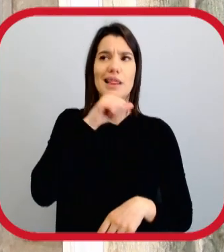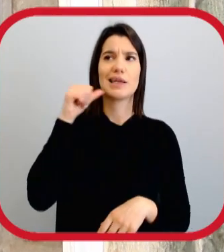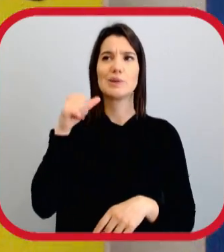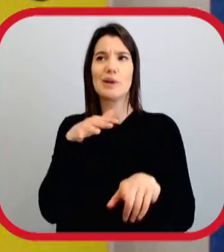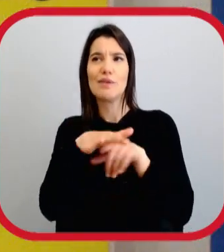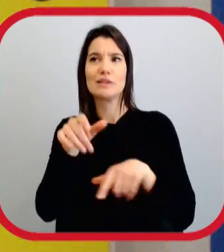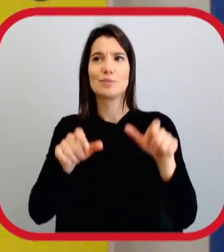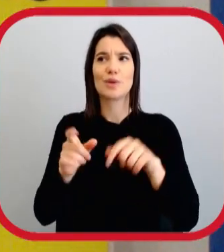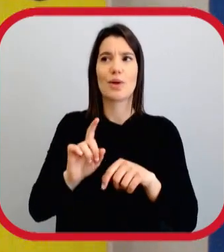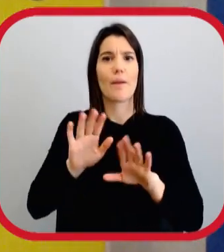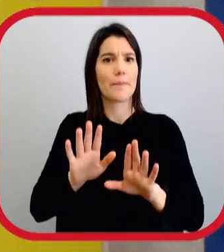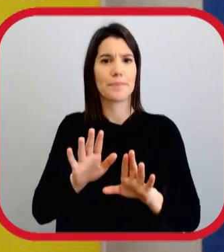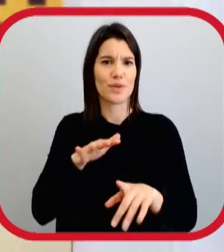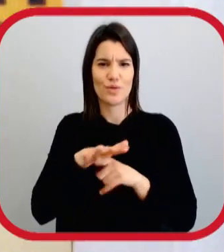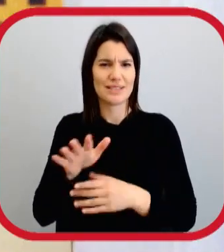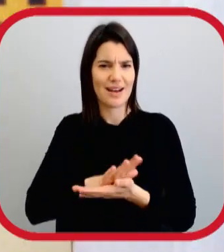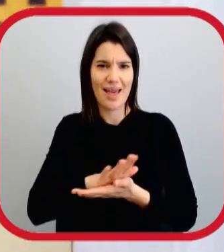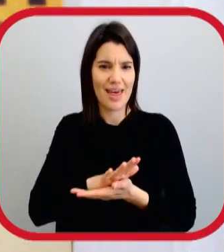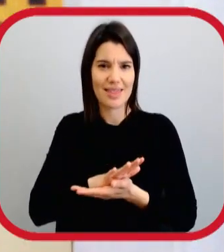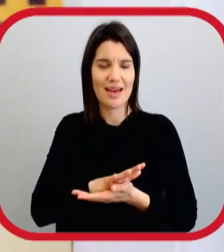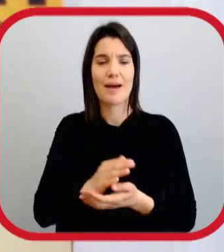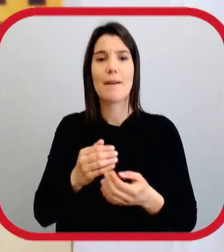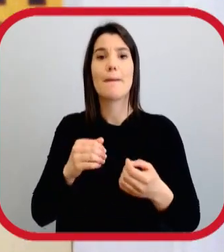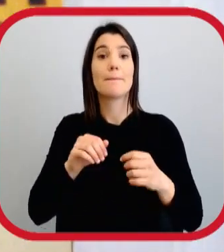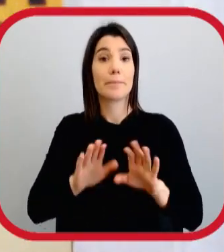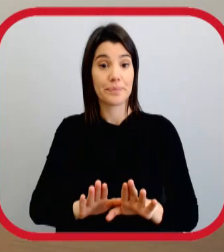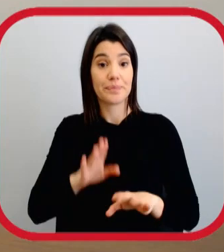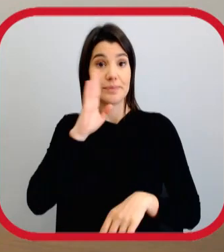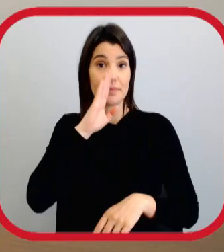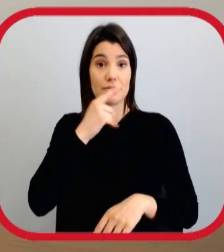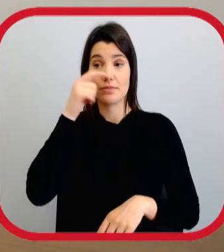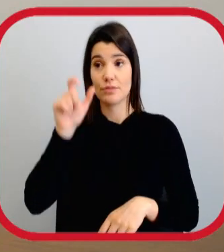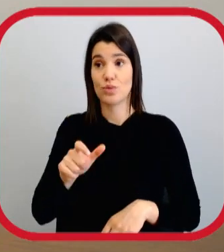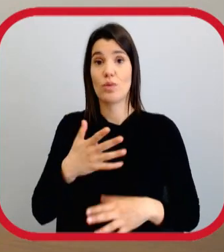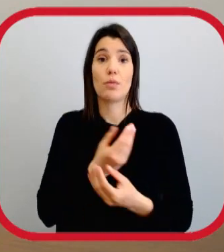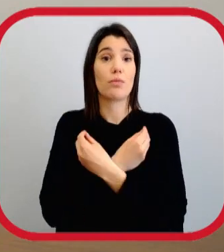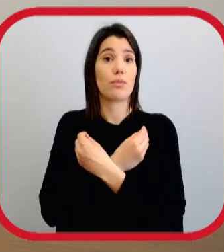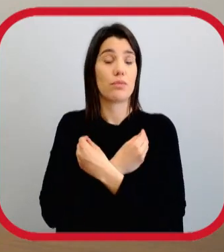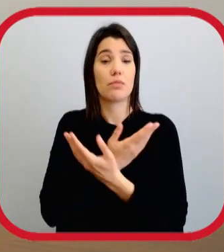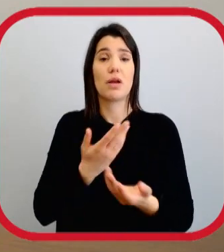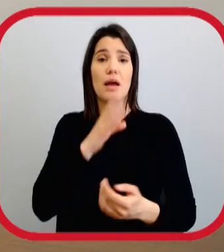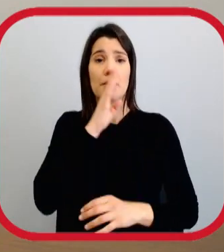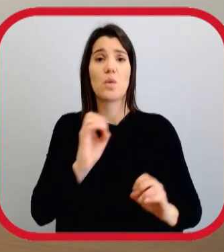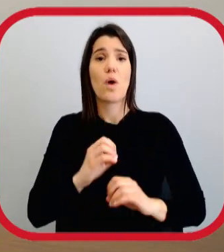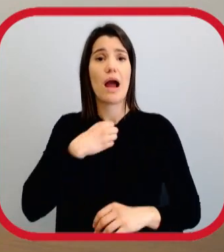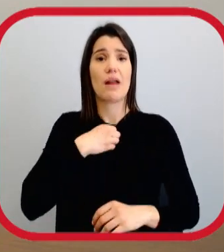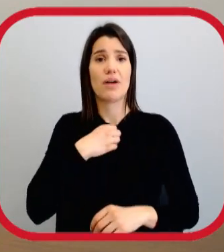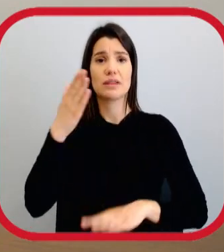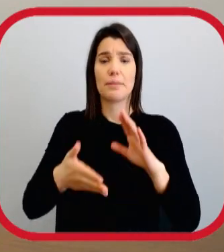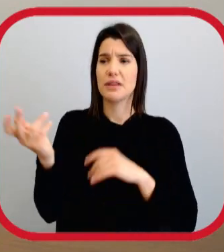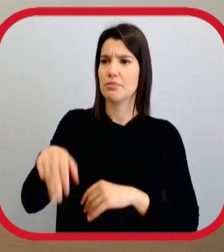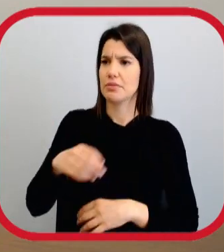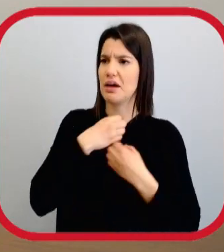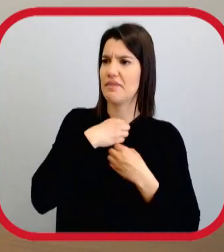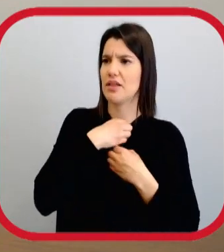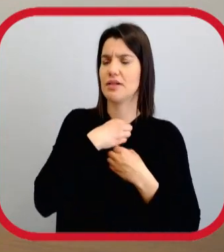gravata ser vermelha, ser azul, se isso influencia as pessoas. Não influencia nada. Mas se uma pessoa do bloco de esquerda que não está habituada a